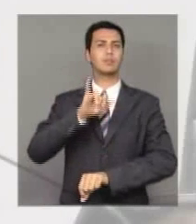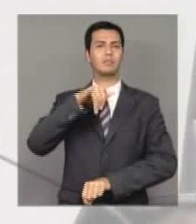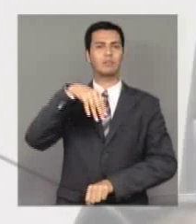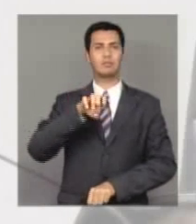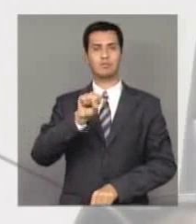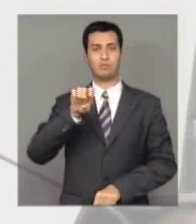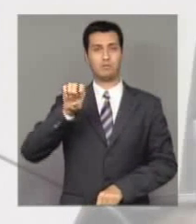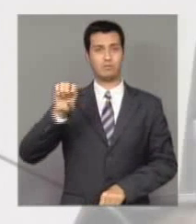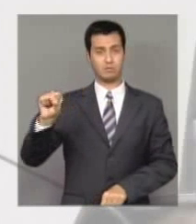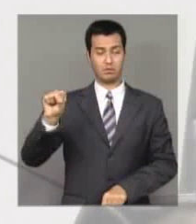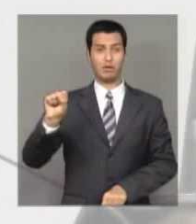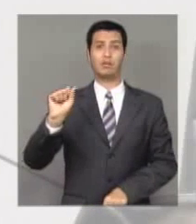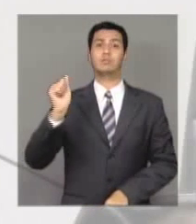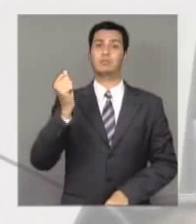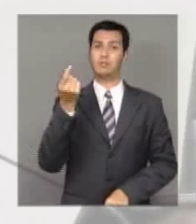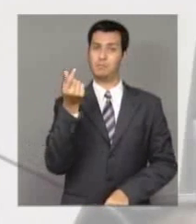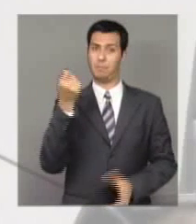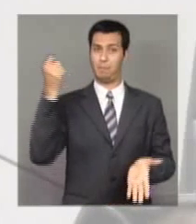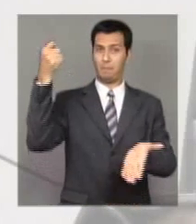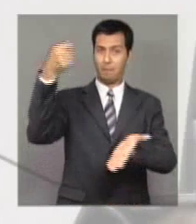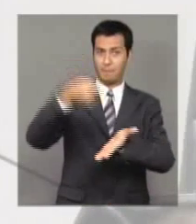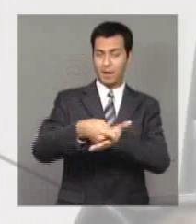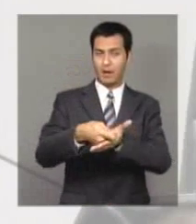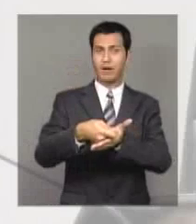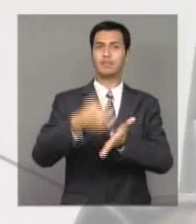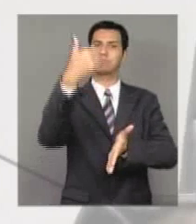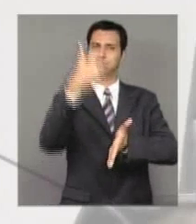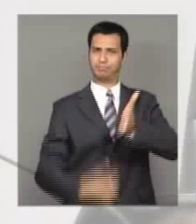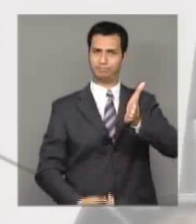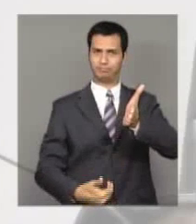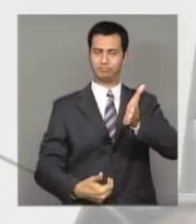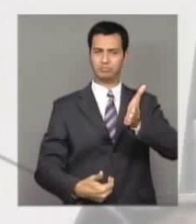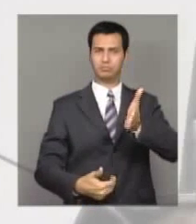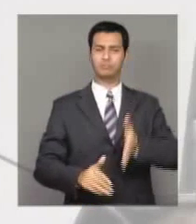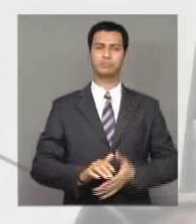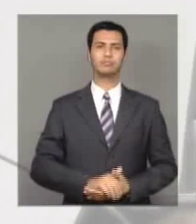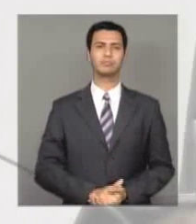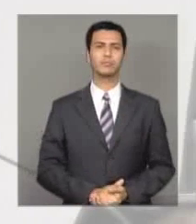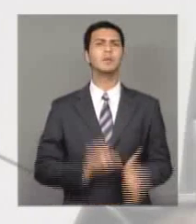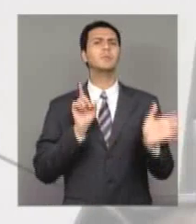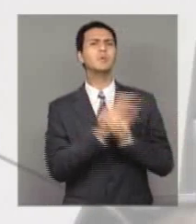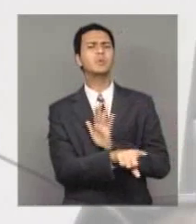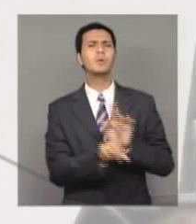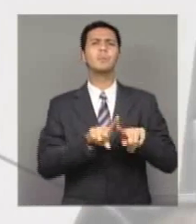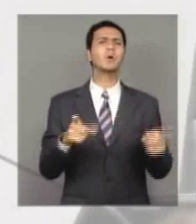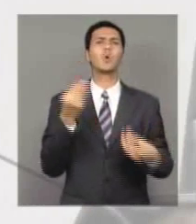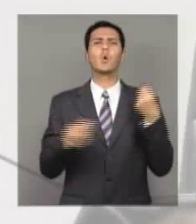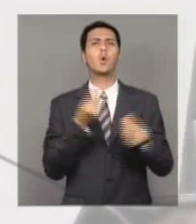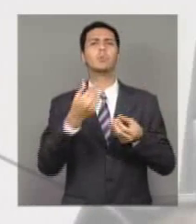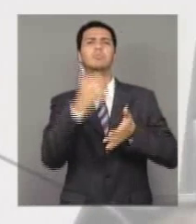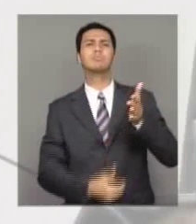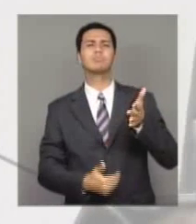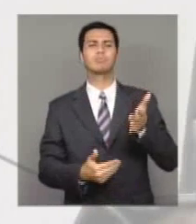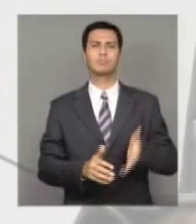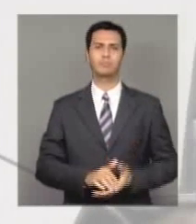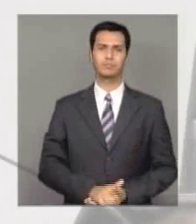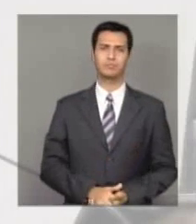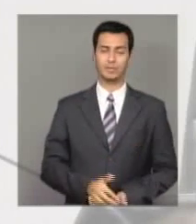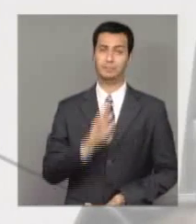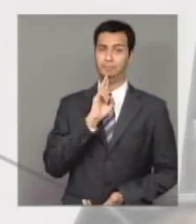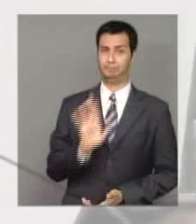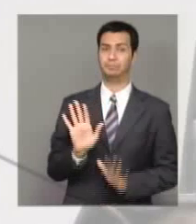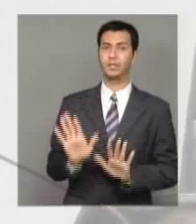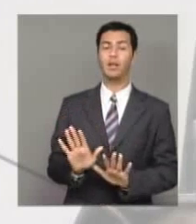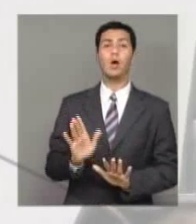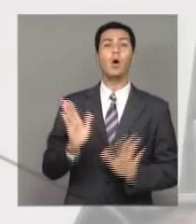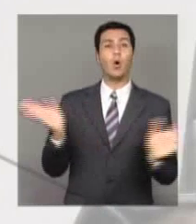do empreendedor individual ao INSS. Em dinheiro, como é que fica essa redução? É o seguinte, hoje